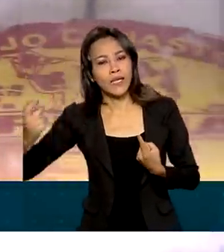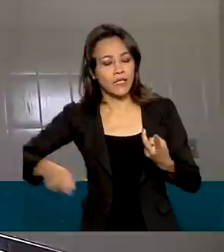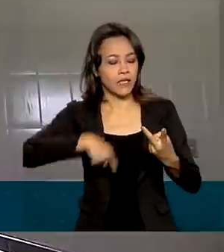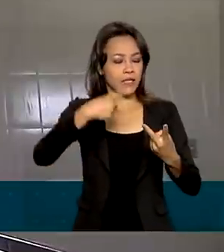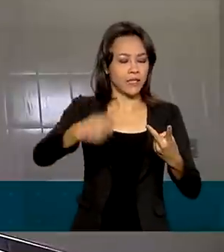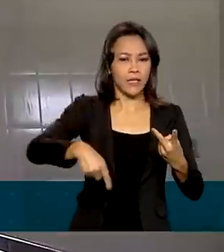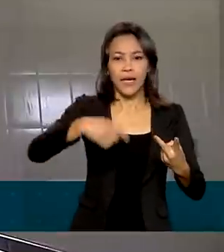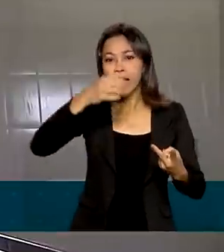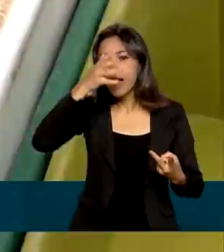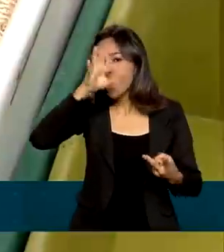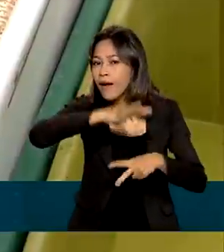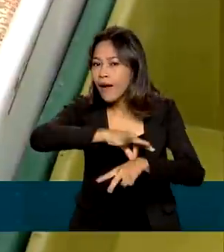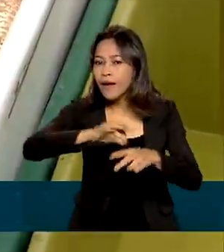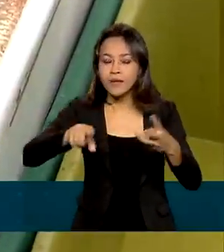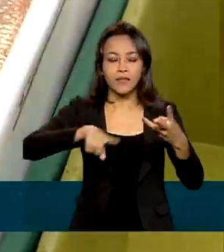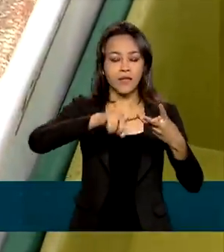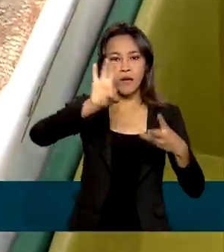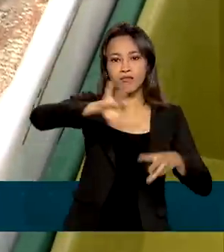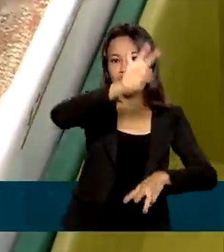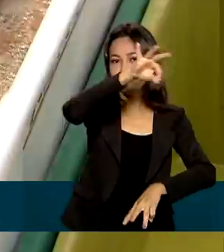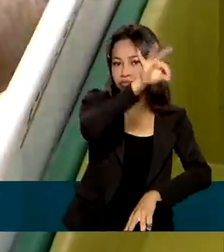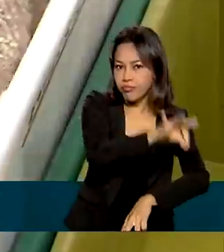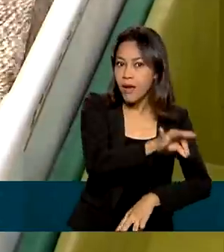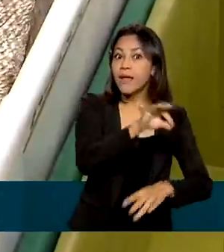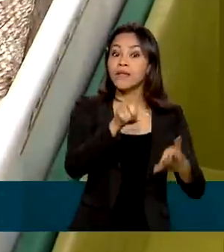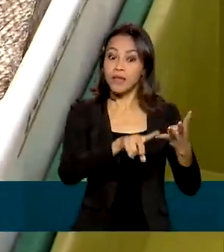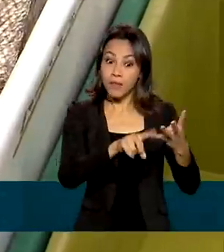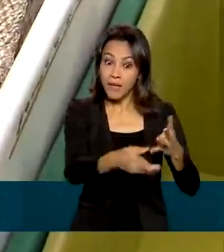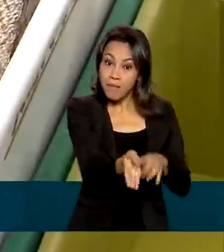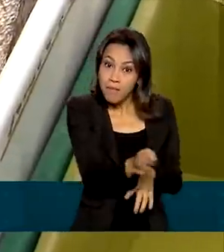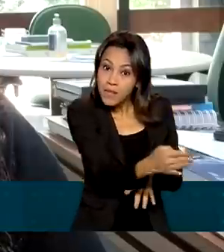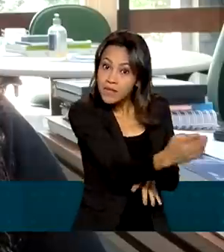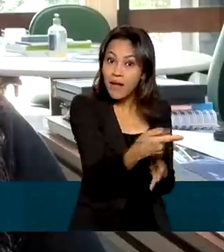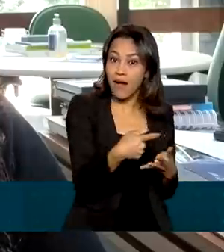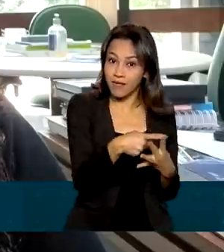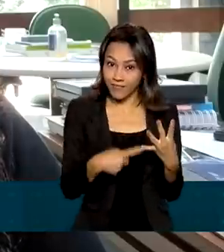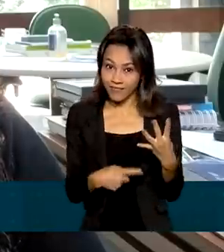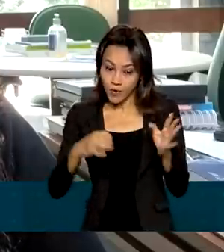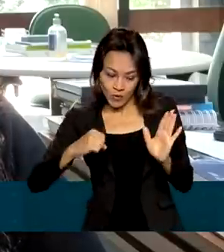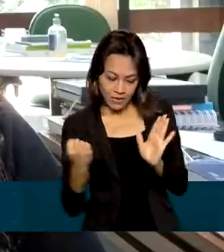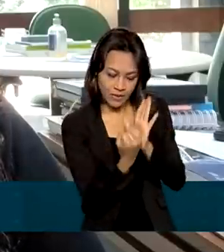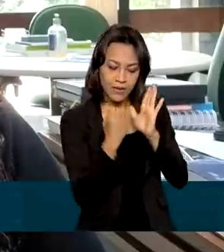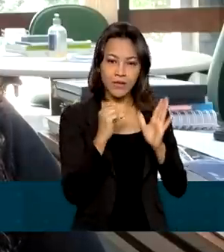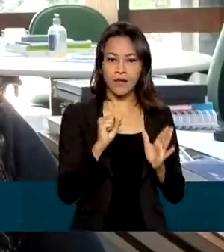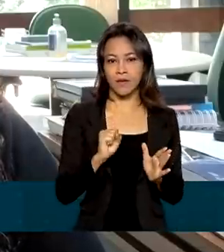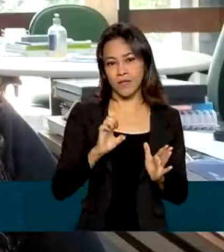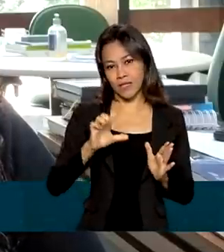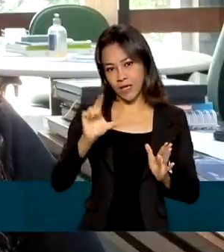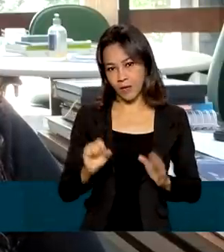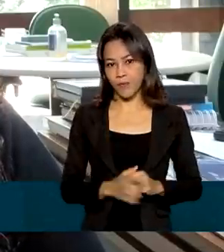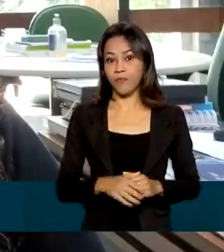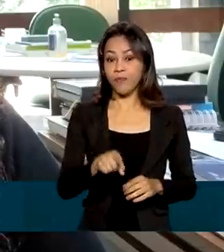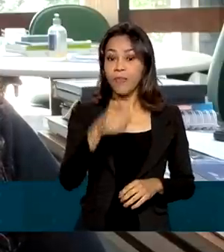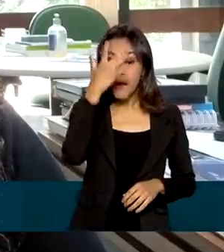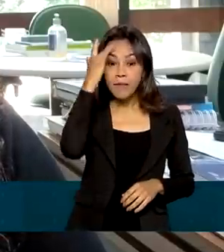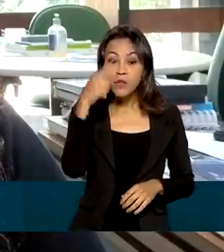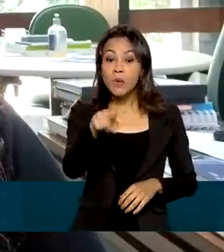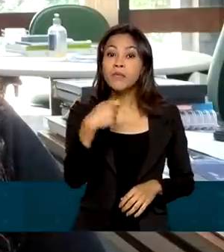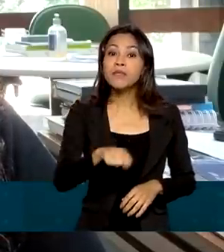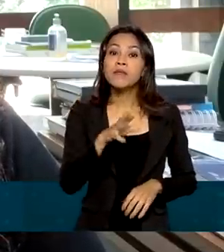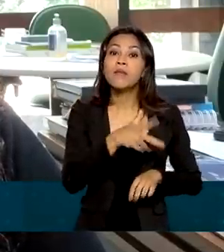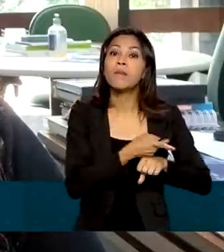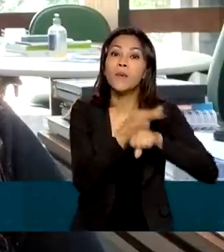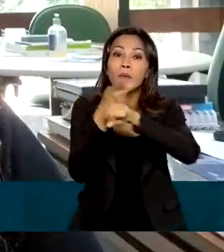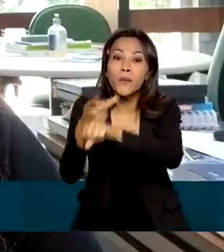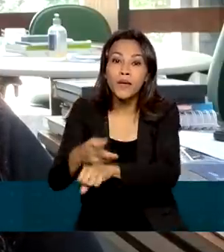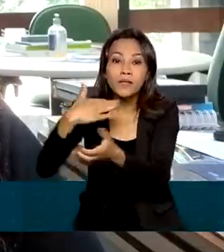carne, abelhas e agora também de pescado. Para ter acesso a essa política, o produtor precisa buscar a Secretaria de Agricultura